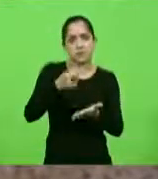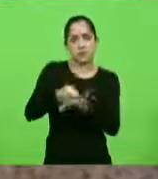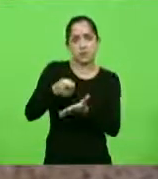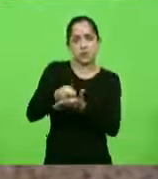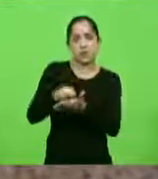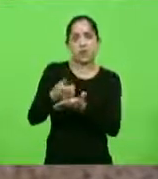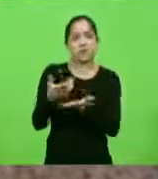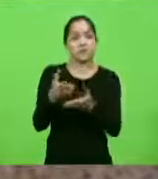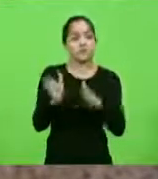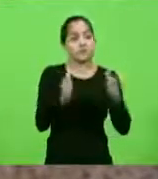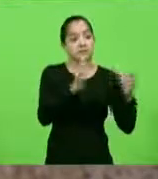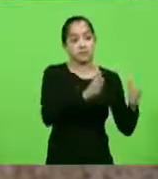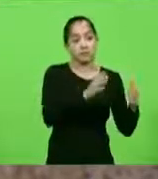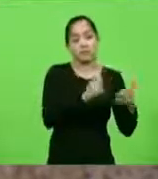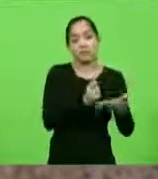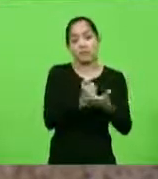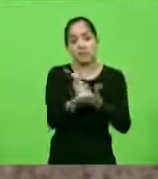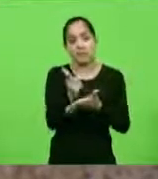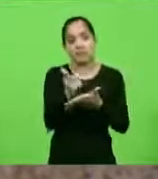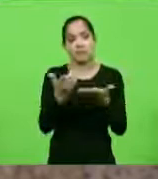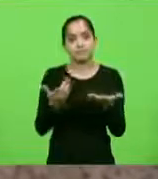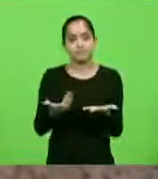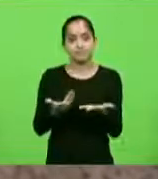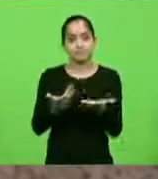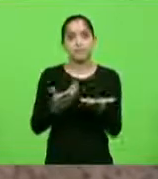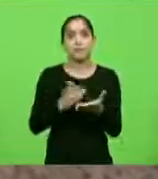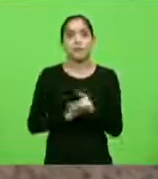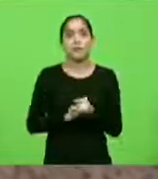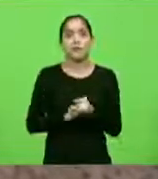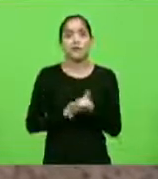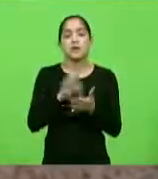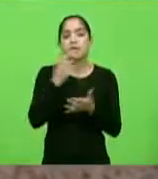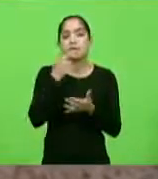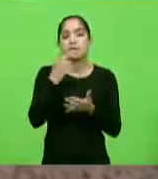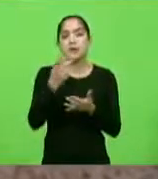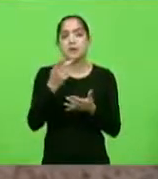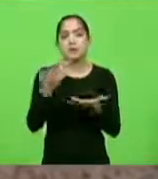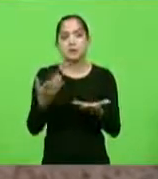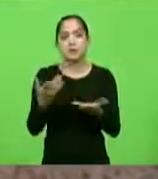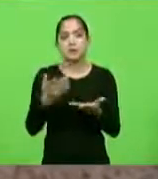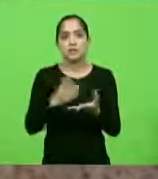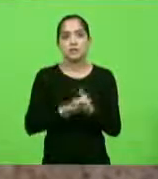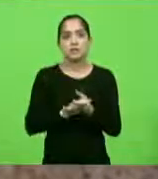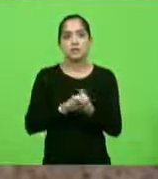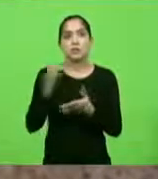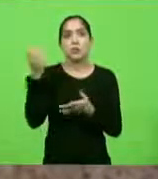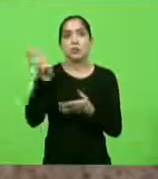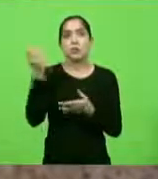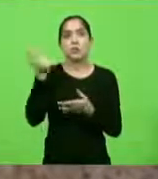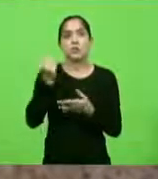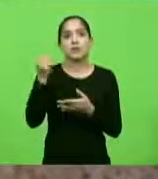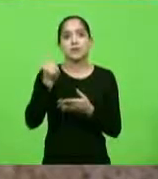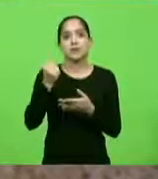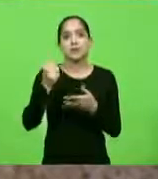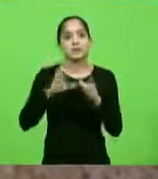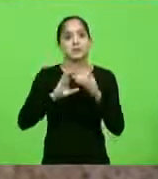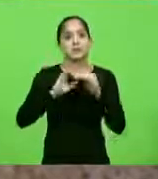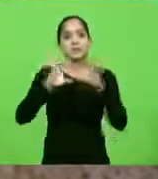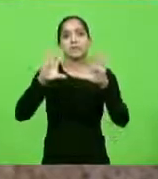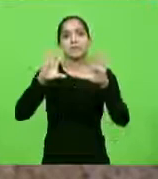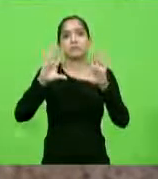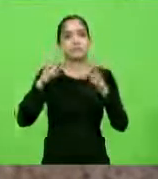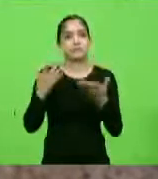imposto, não do lado que cobra imposto. Esse pessoal todo, eu vivo dizendo, eles acham que o leite vem da geladeira, eles acham que é só